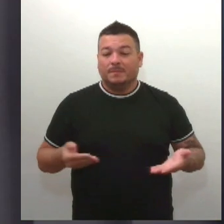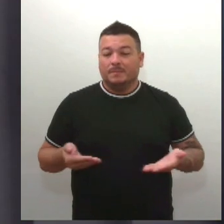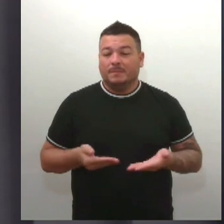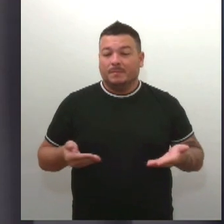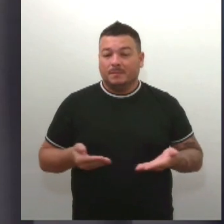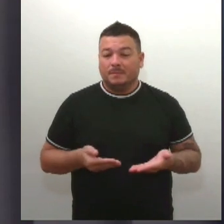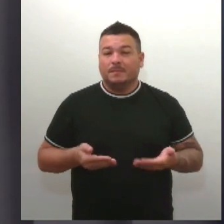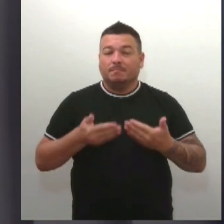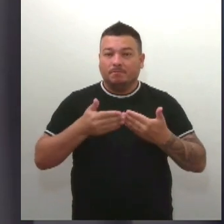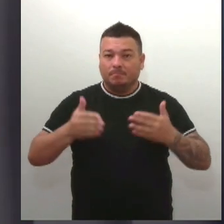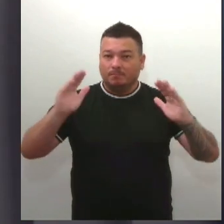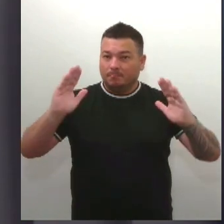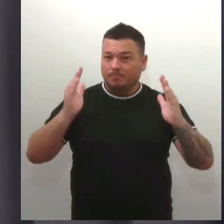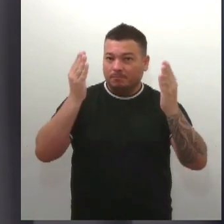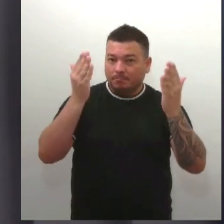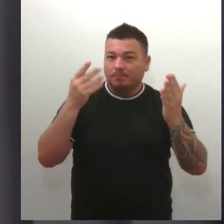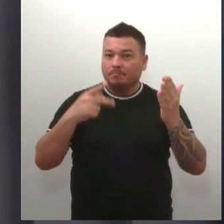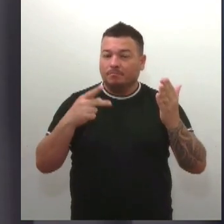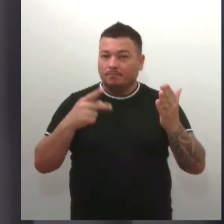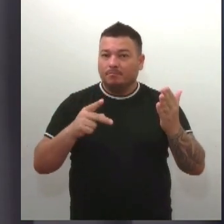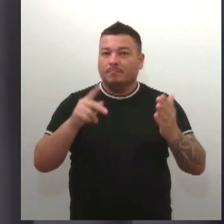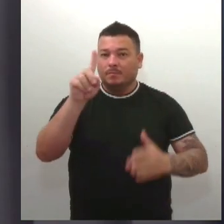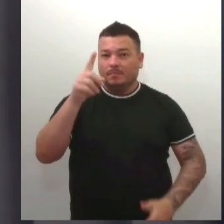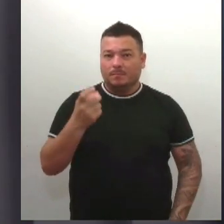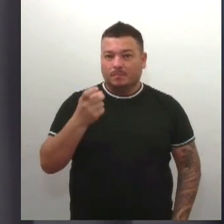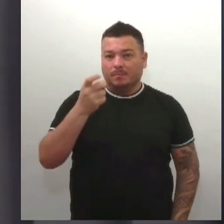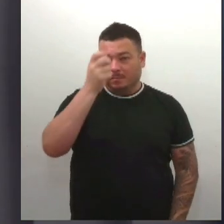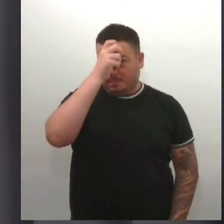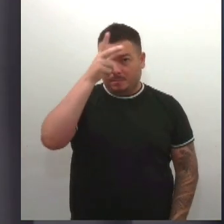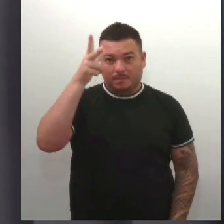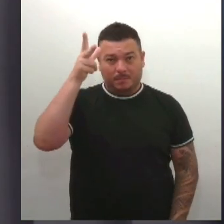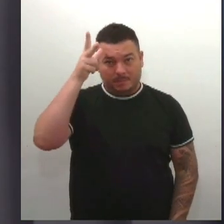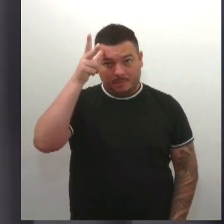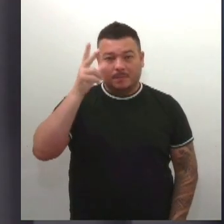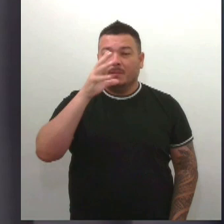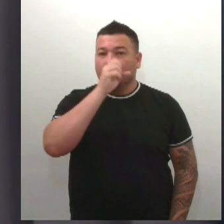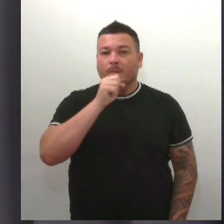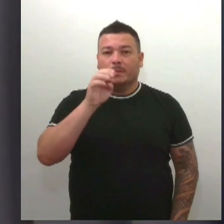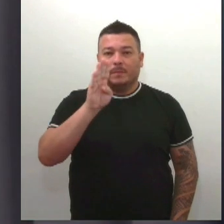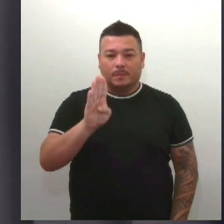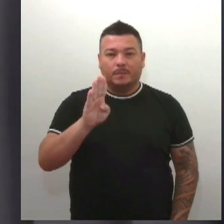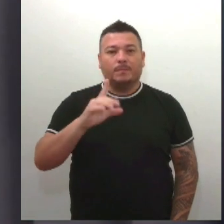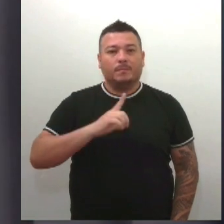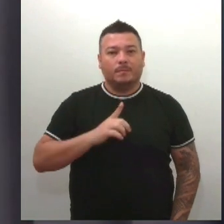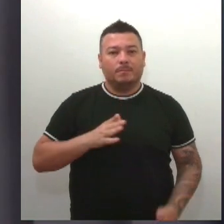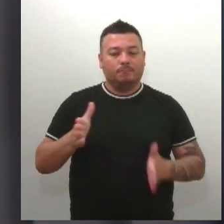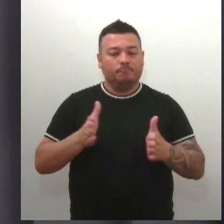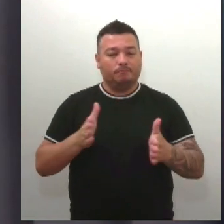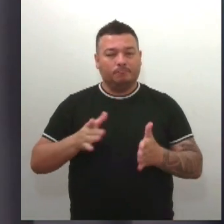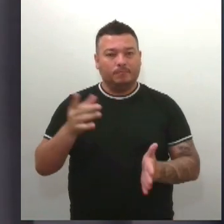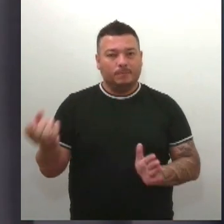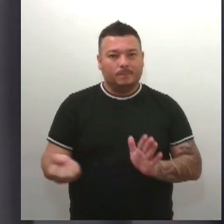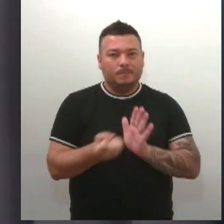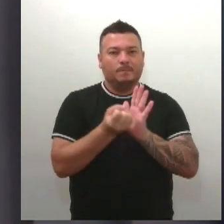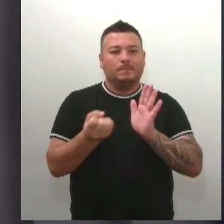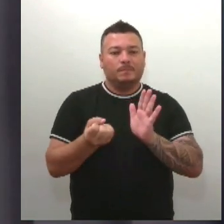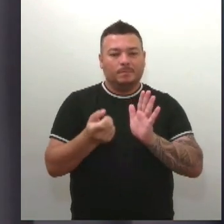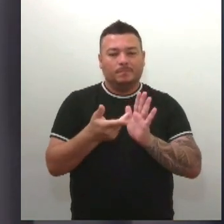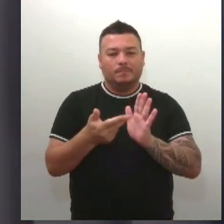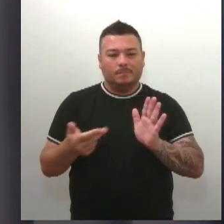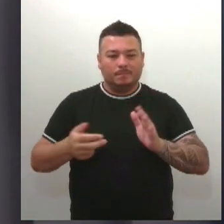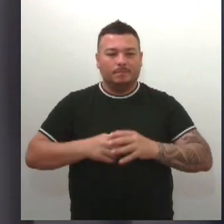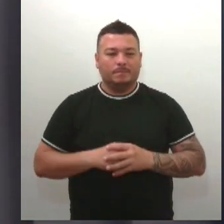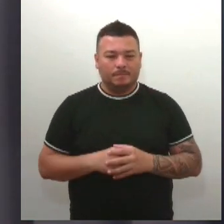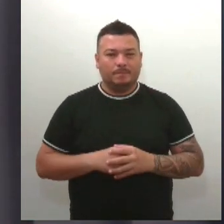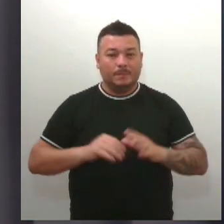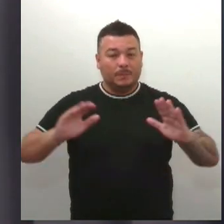feita pela palese ao ex-prefeito de Boquim, José Trindade, que teve sua gestão marcada pelas edições da tradicional Festa da